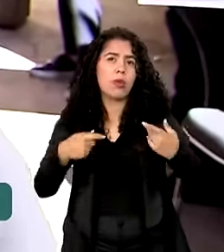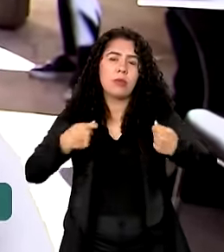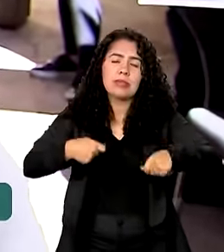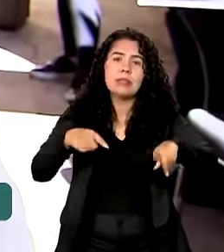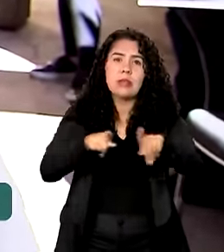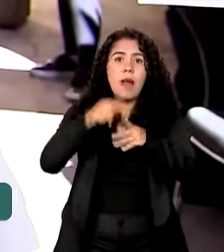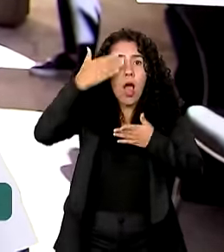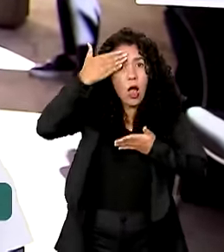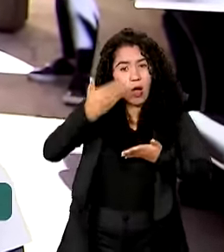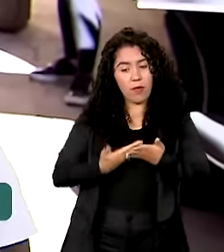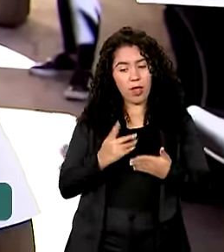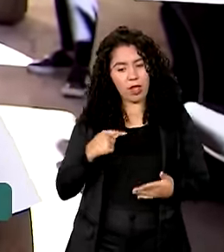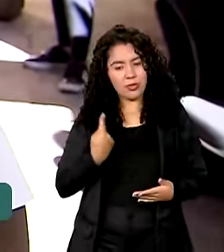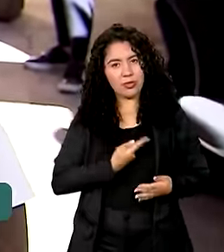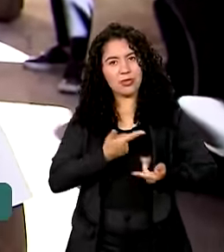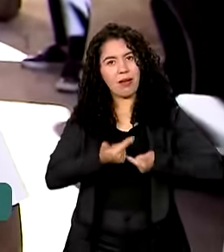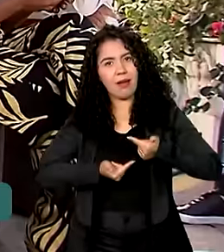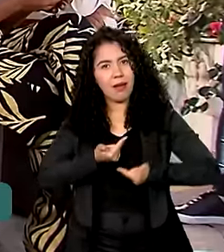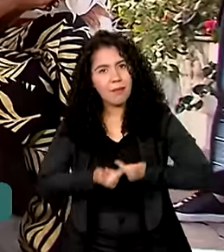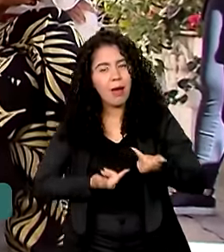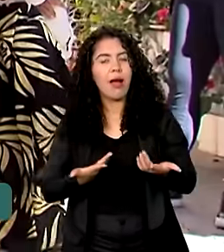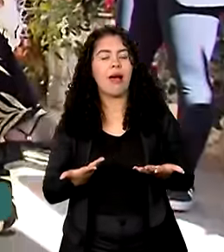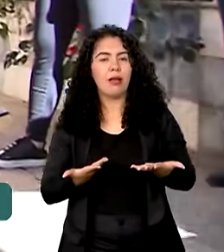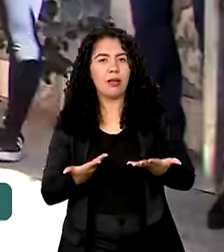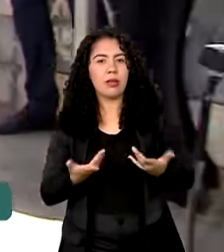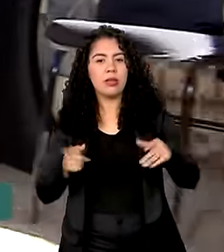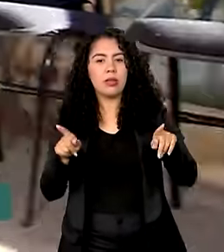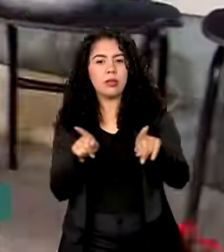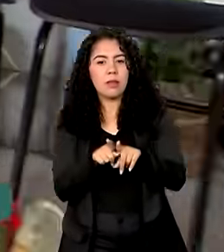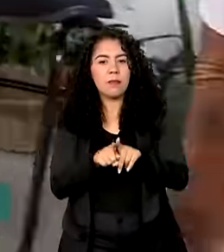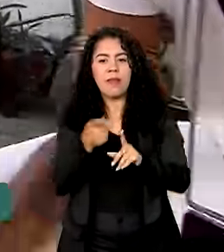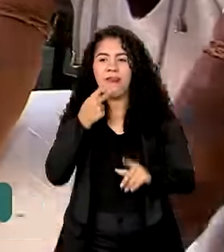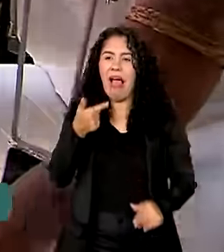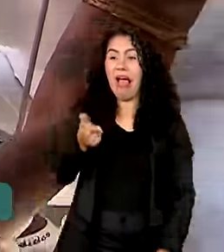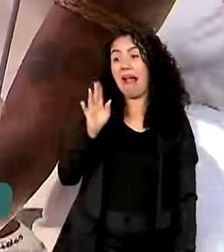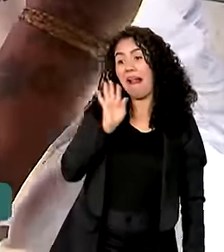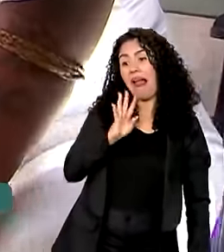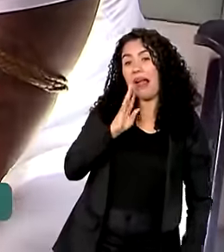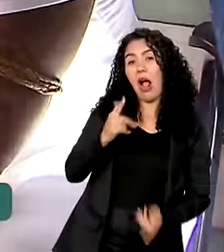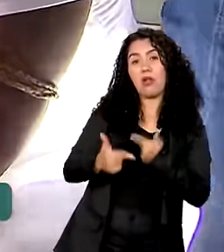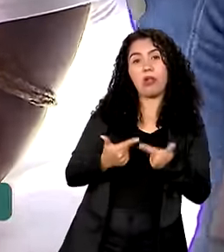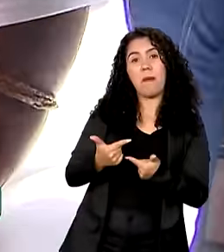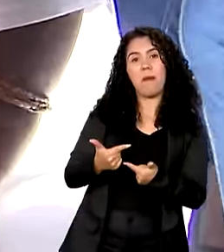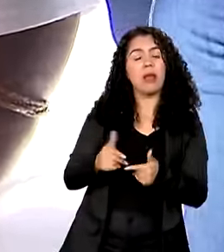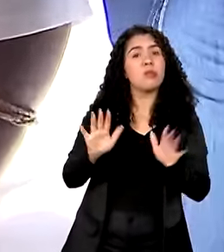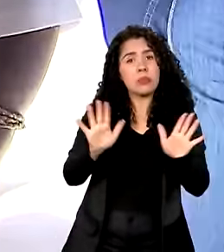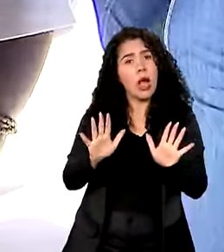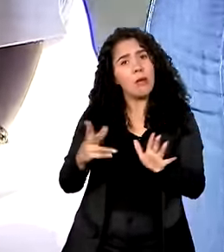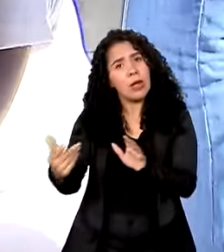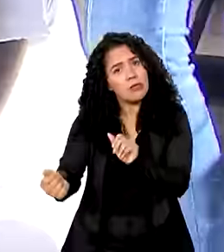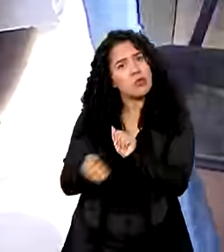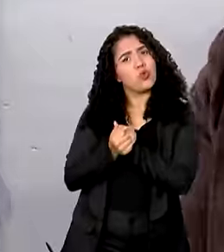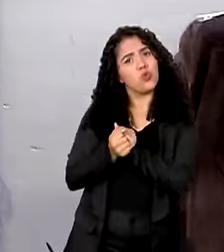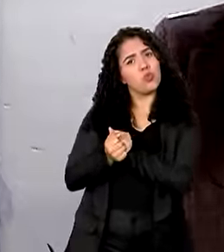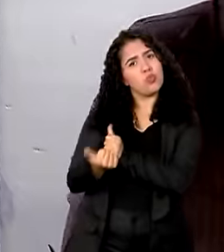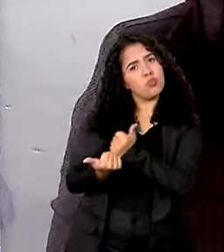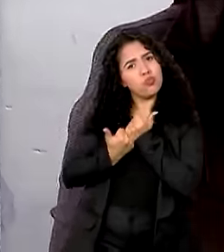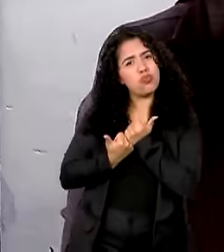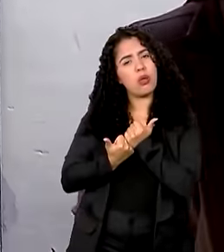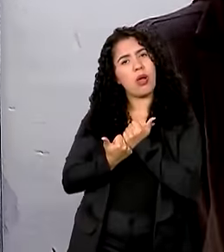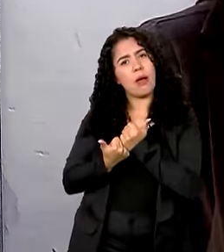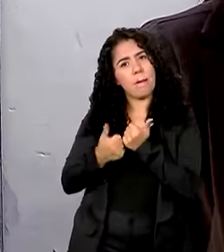acreditem no nosso trabalho, não só que digam que trabalho bacana que vocês estão fazendo, mas que cheguem junto mesmo, né? E tragam